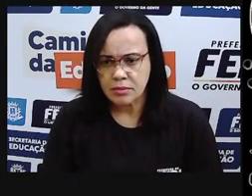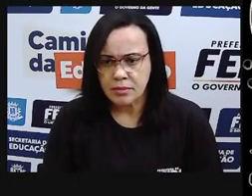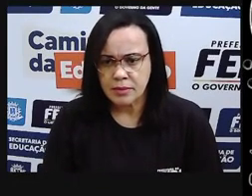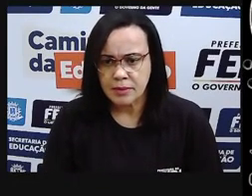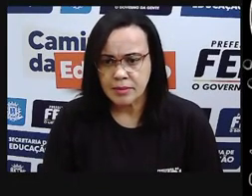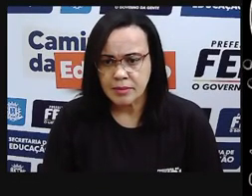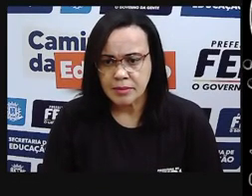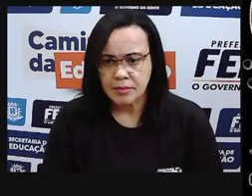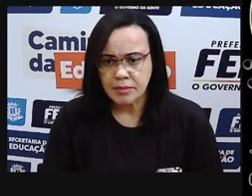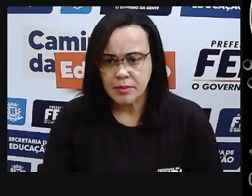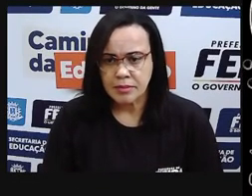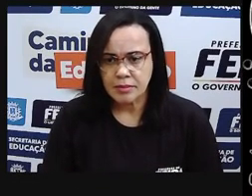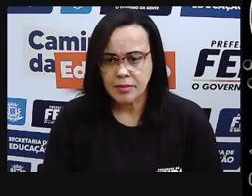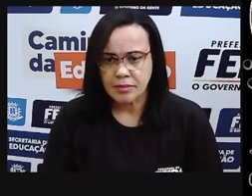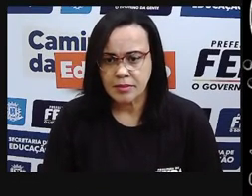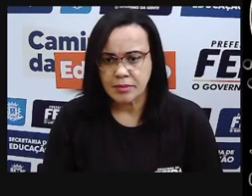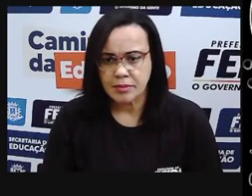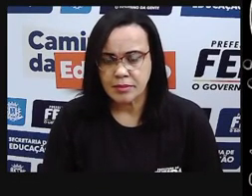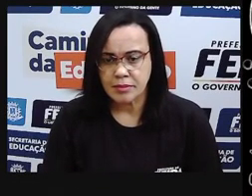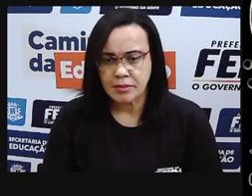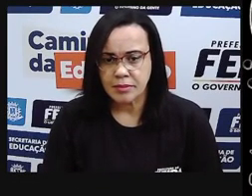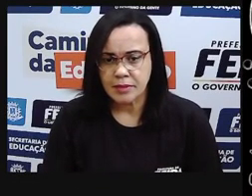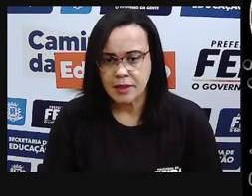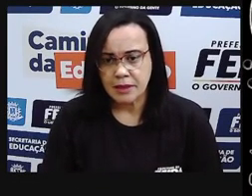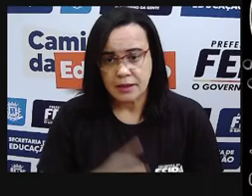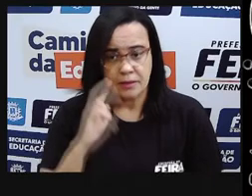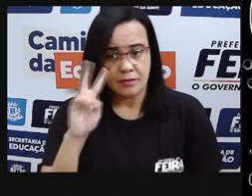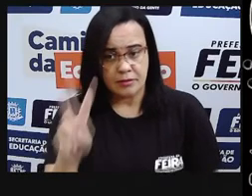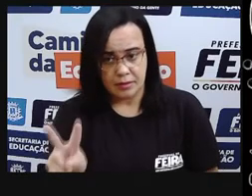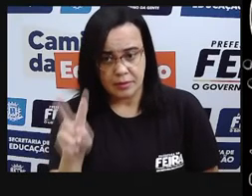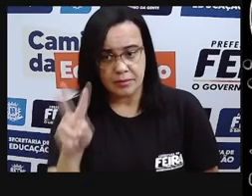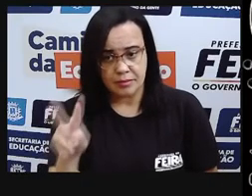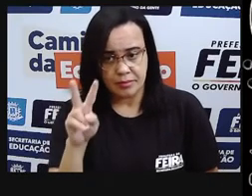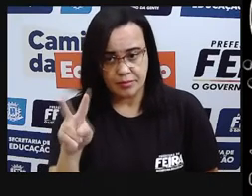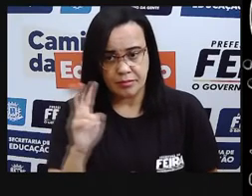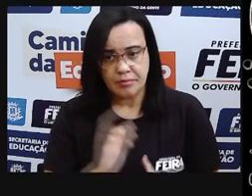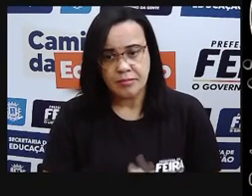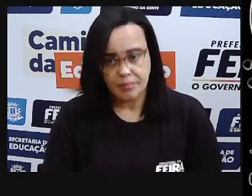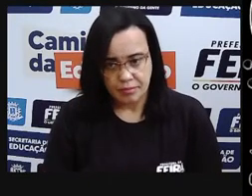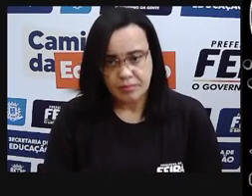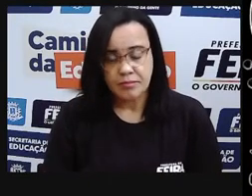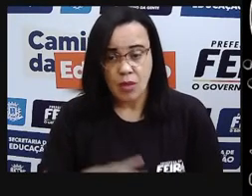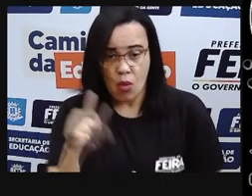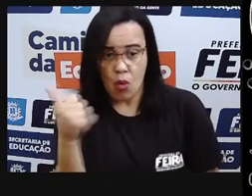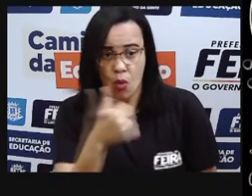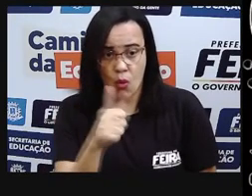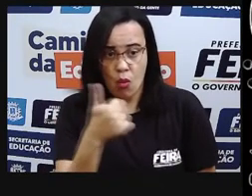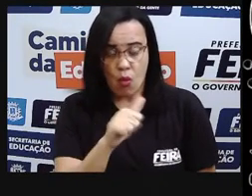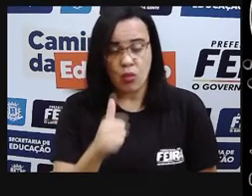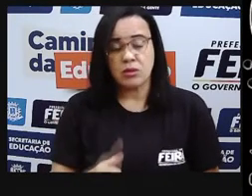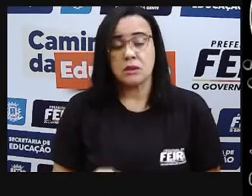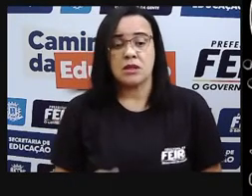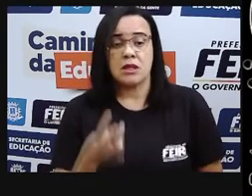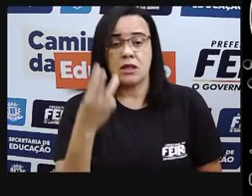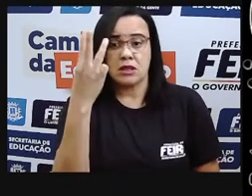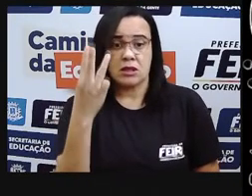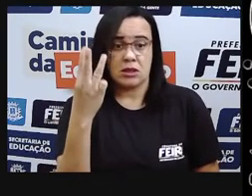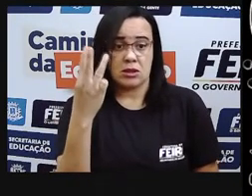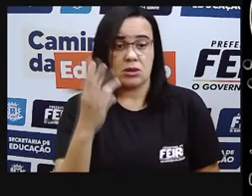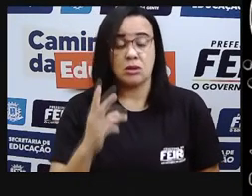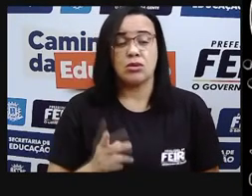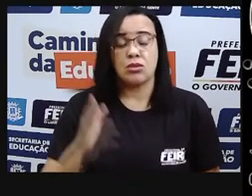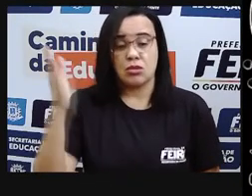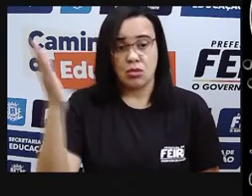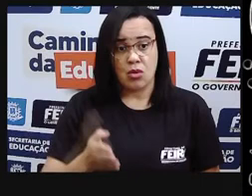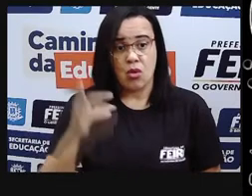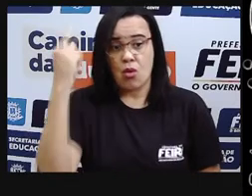11 kilowatts hora vezes 30 vai ser quanto? 3,30 centavos, né? 3 reais e 30